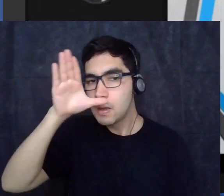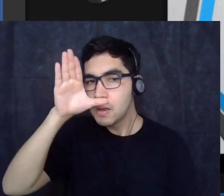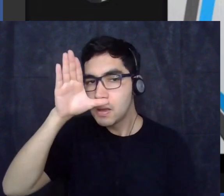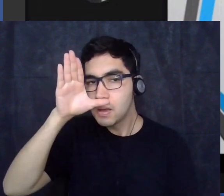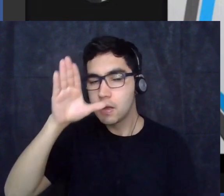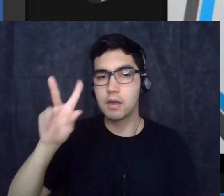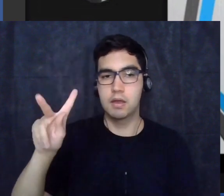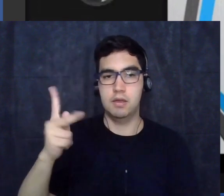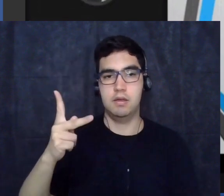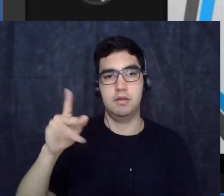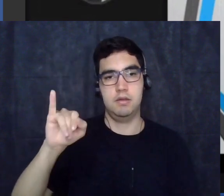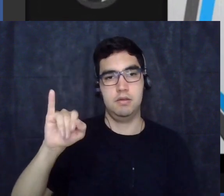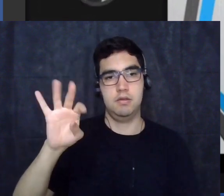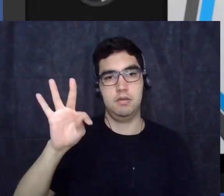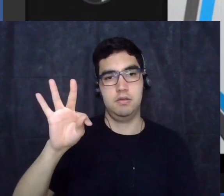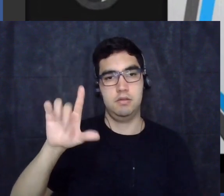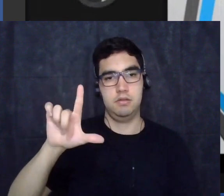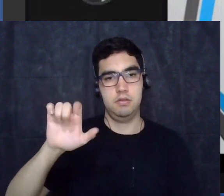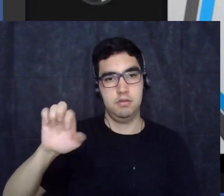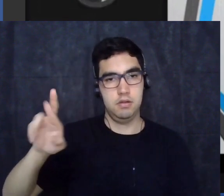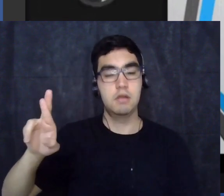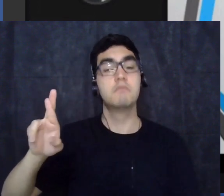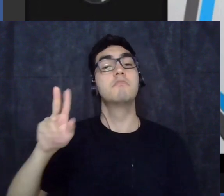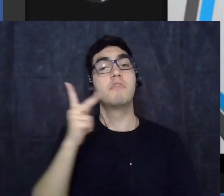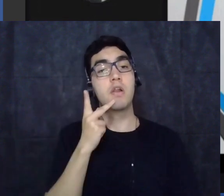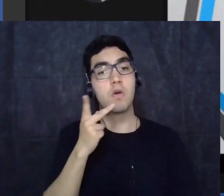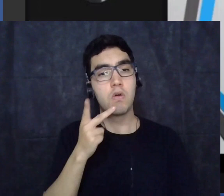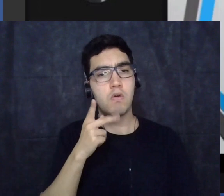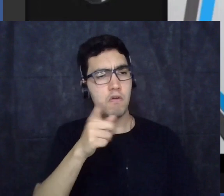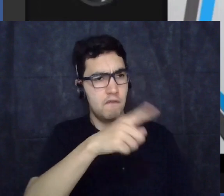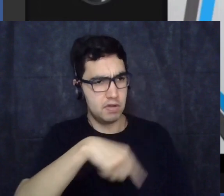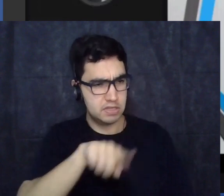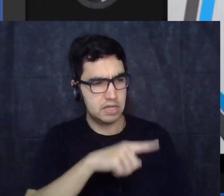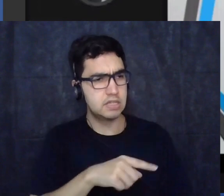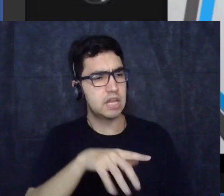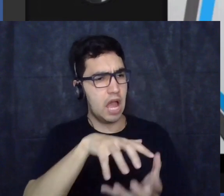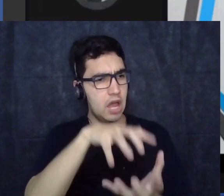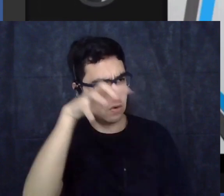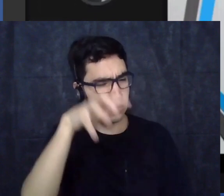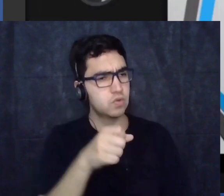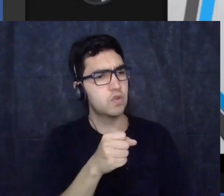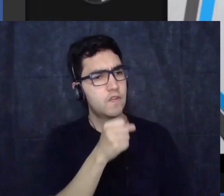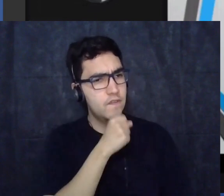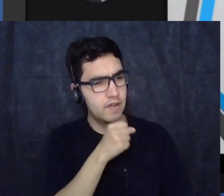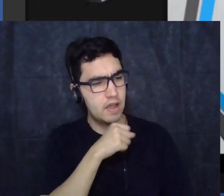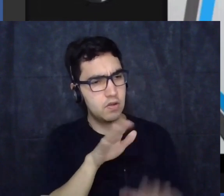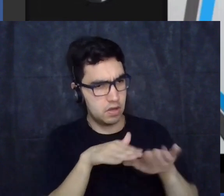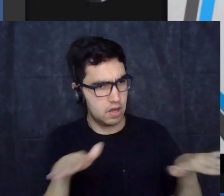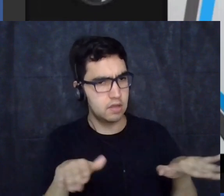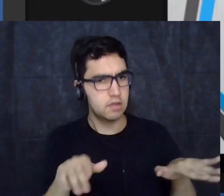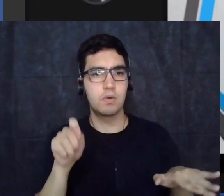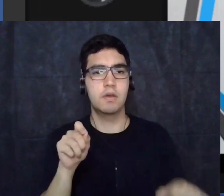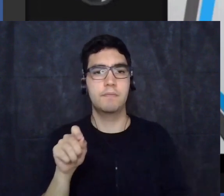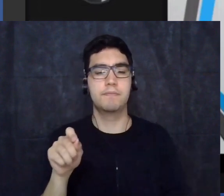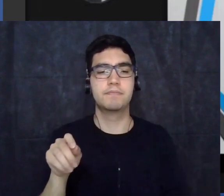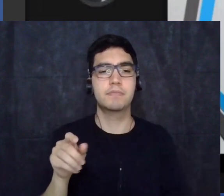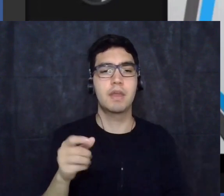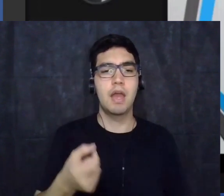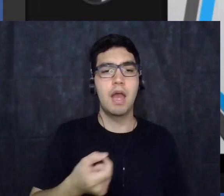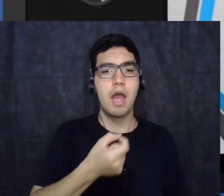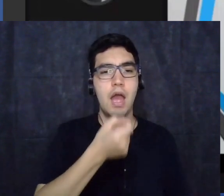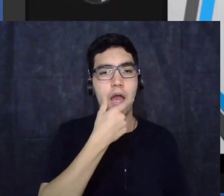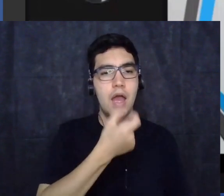indignos fossem adultos velhos ou crianças era um programa de eutanásia que contou com a